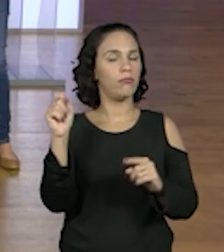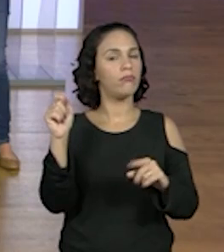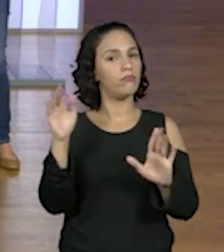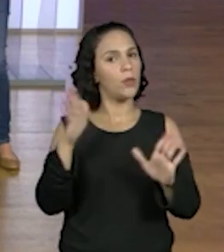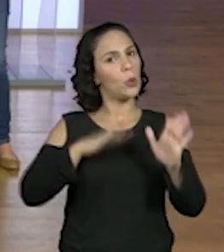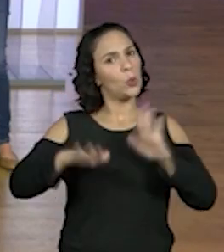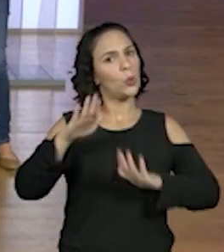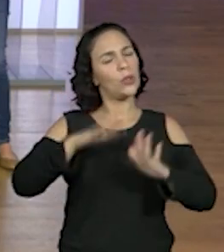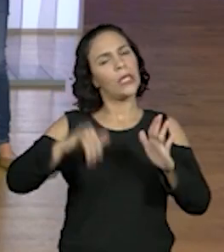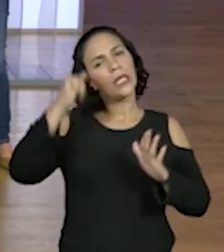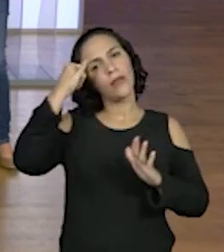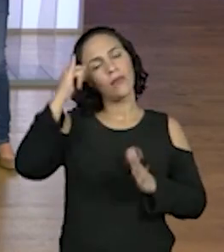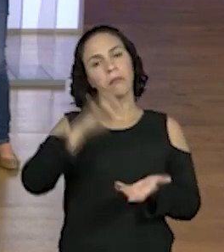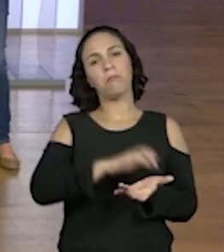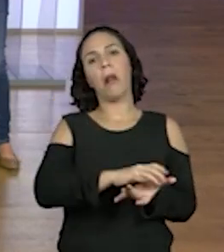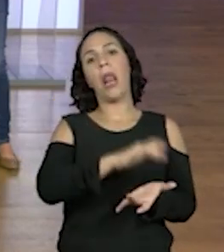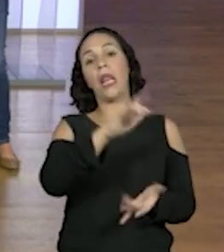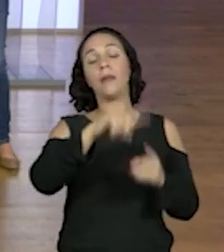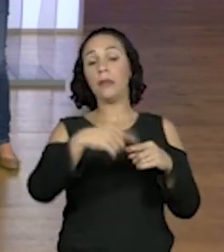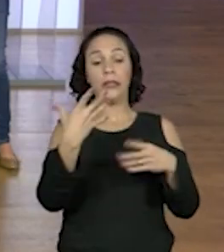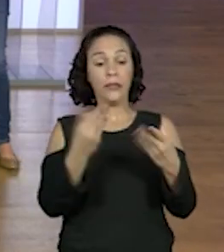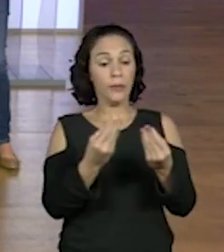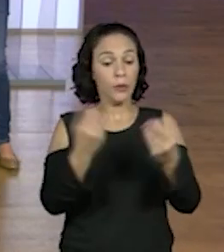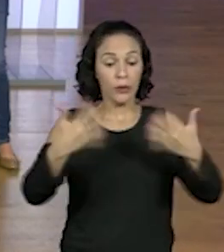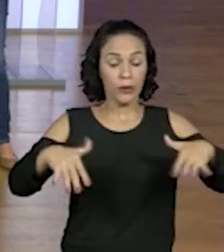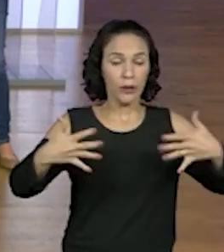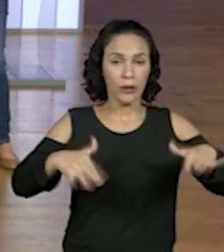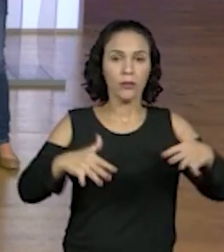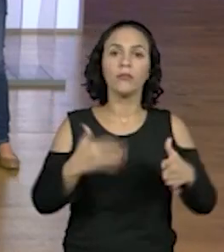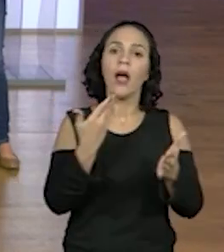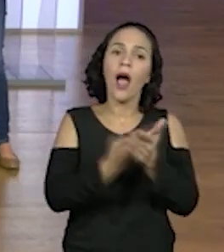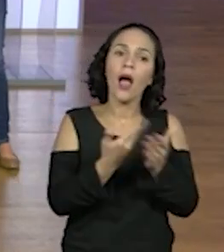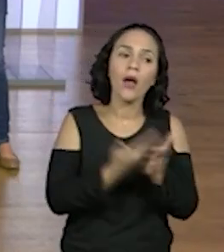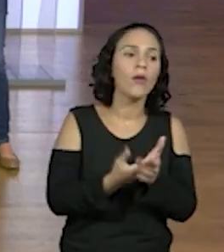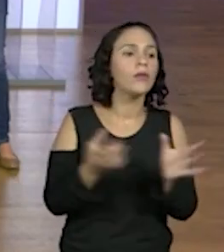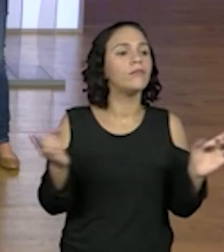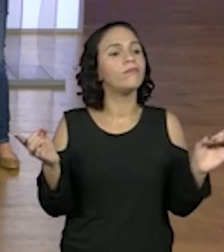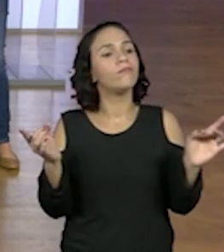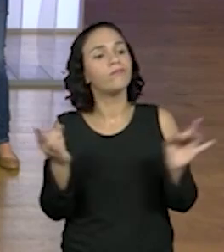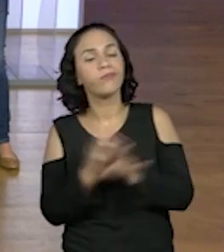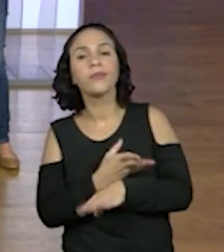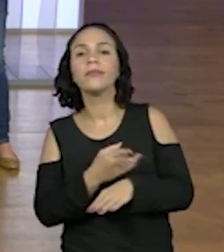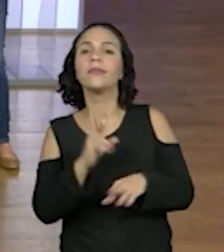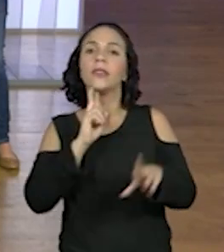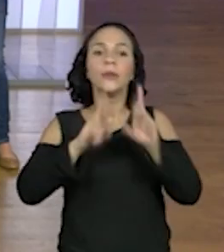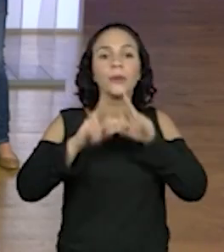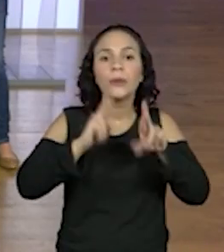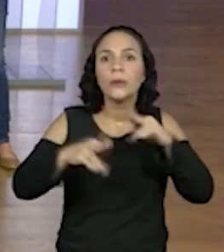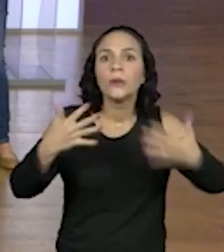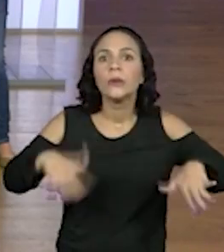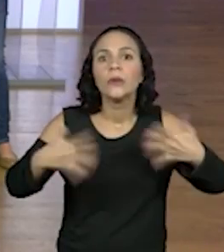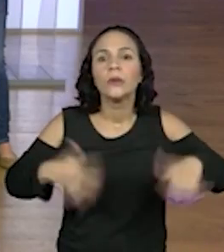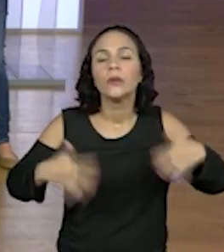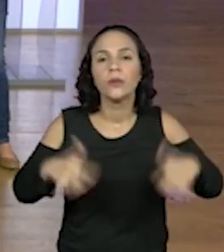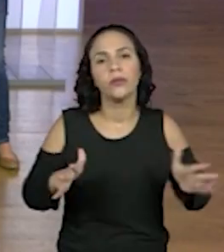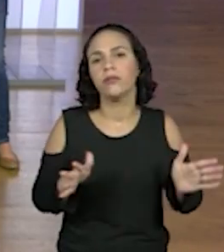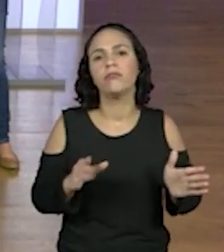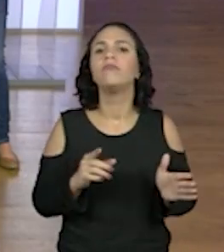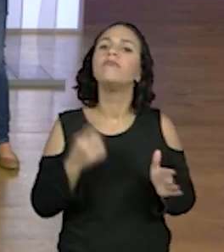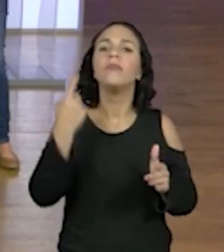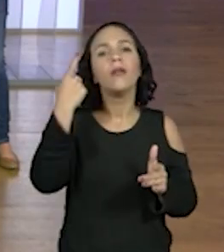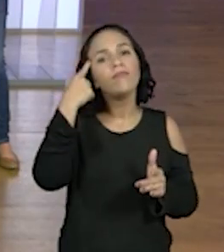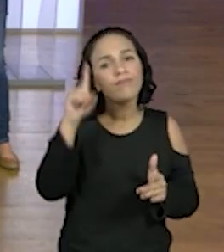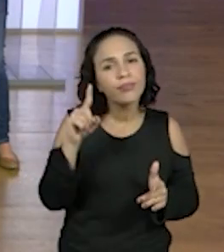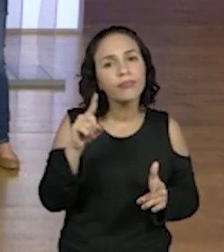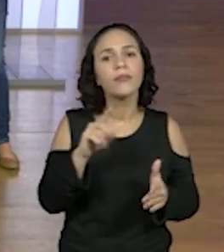tomem cuidado para não deixar acumular. A cada aula já vai respondendo, que aí a coisa não fica, né? Em cima da hora. Com certeza. Não